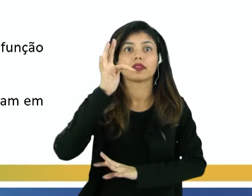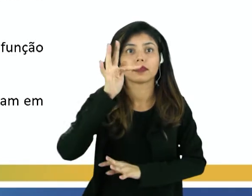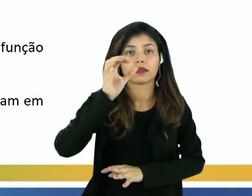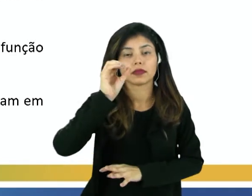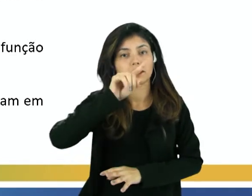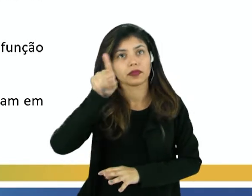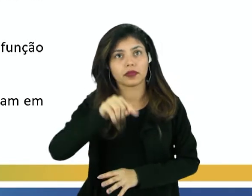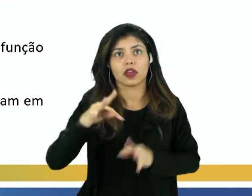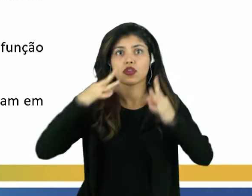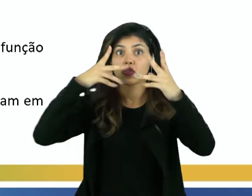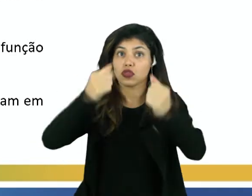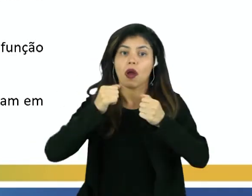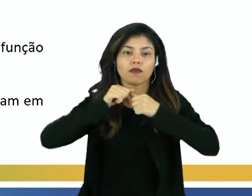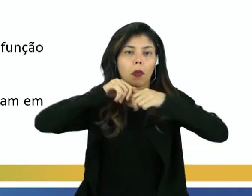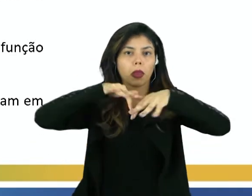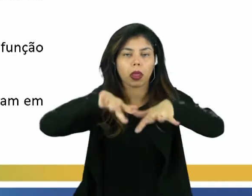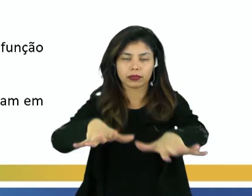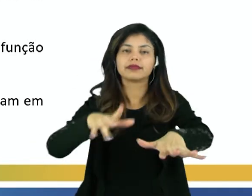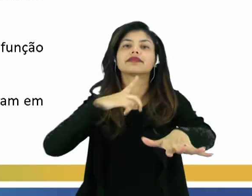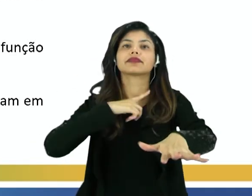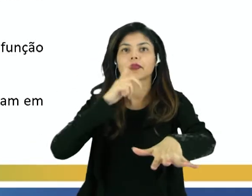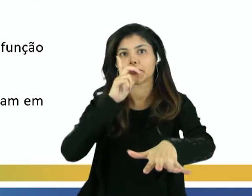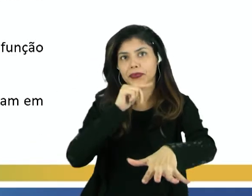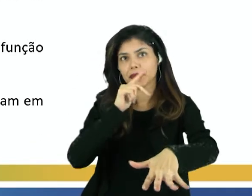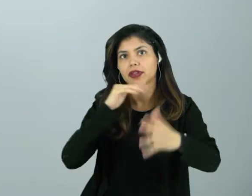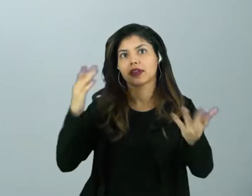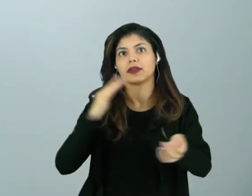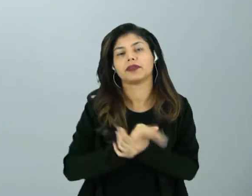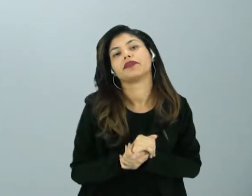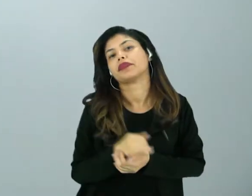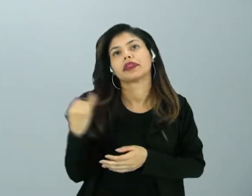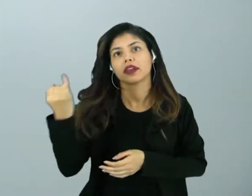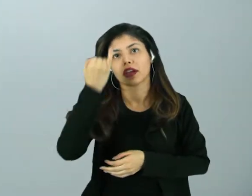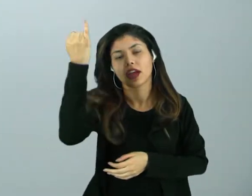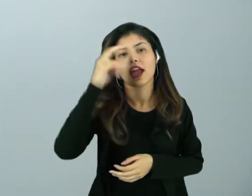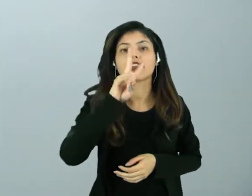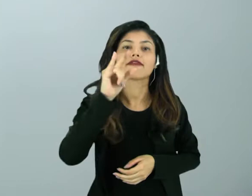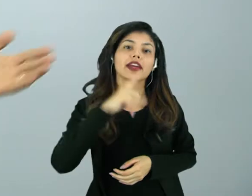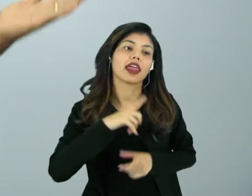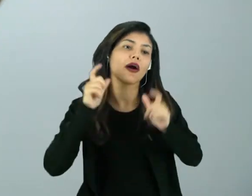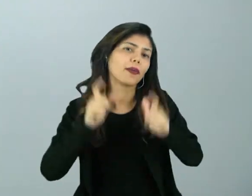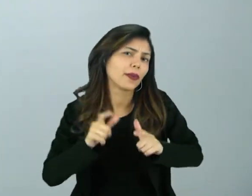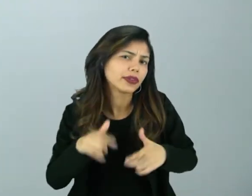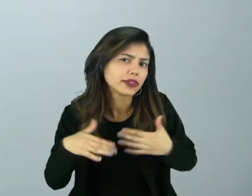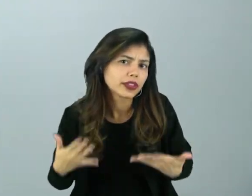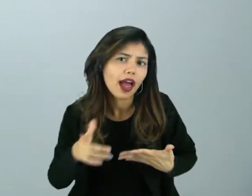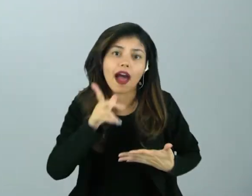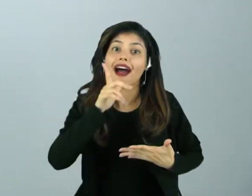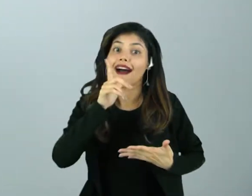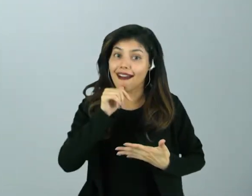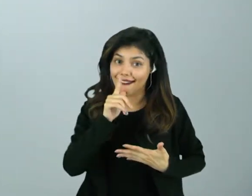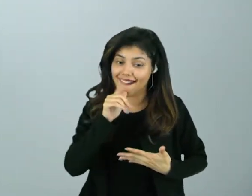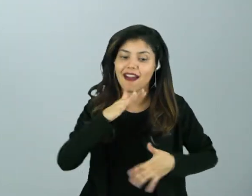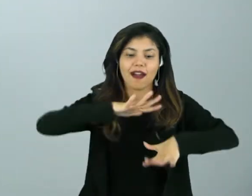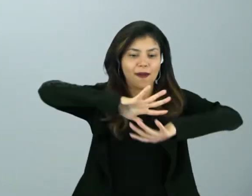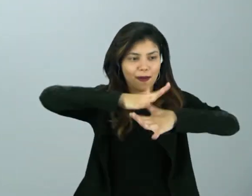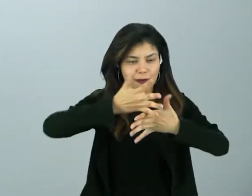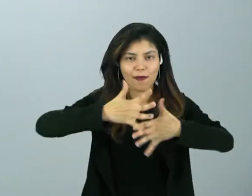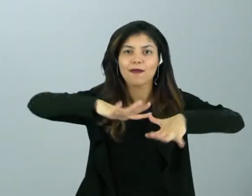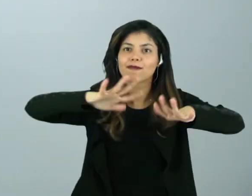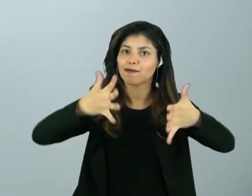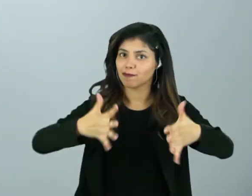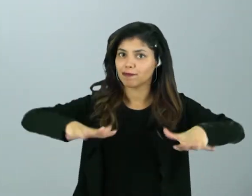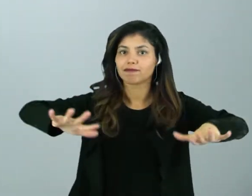vai desembocar todas essas águas que vêm do afluente, do rio principal. Então, aonde terminar todo esse